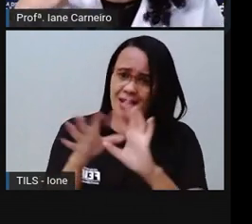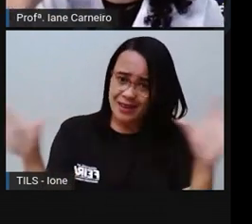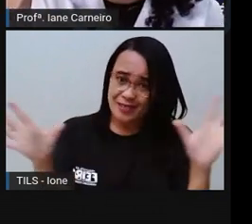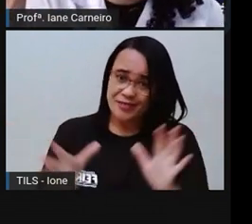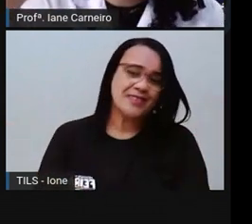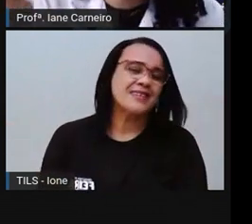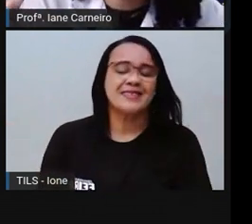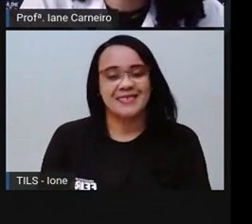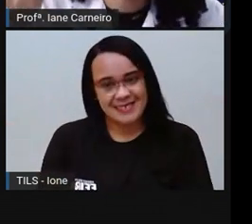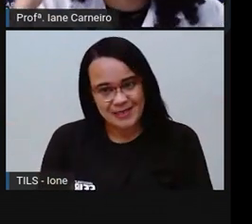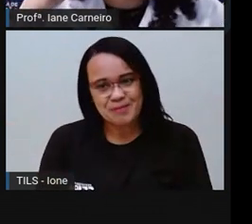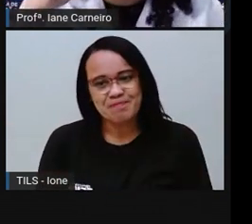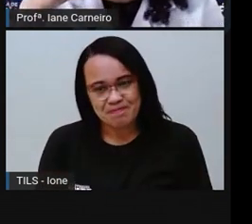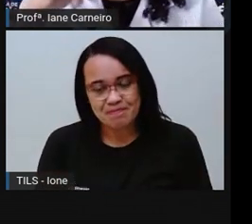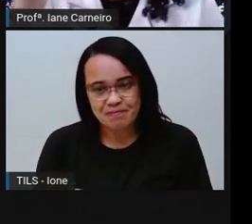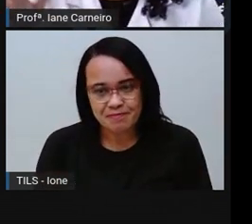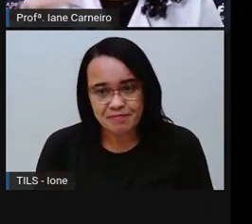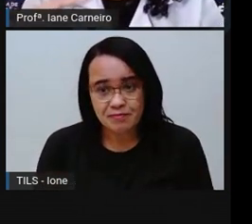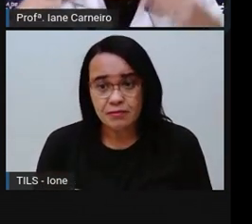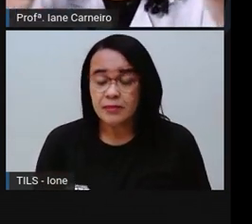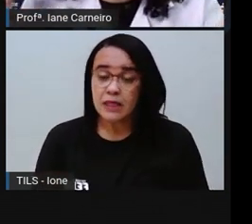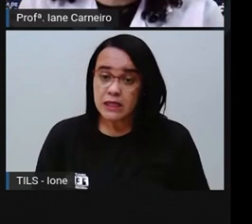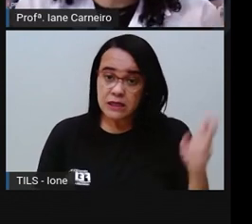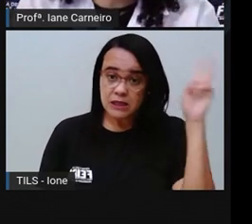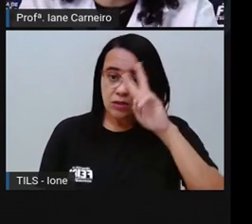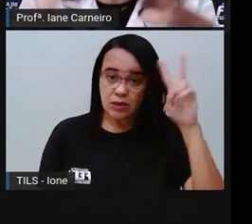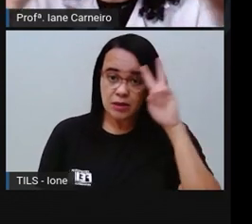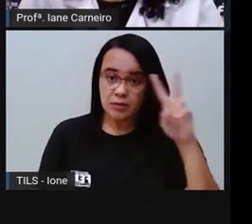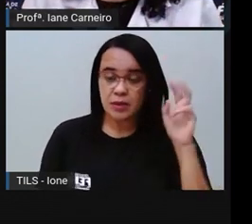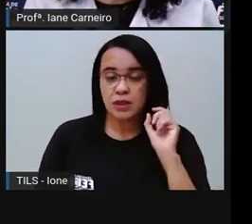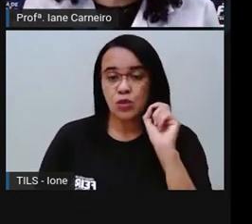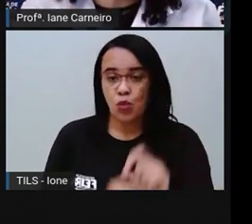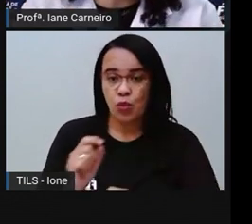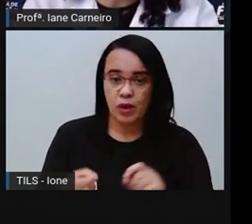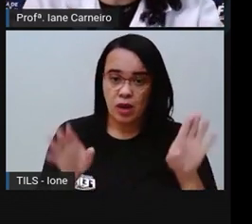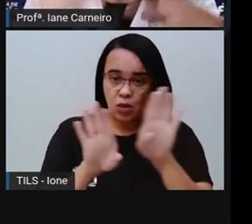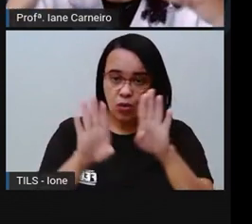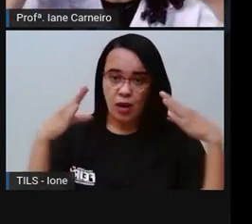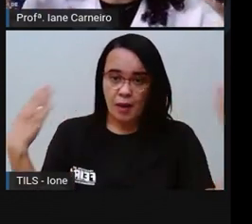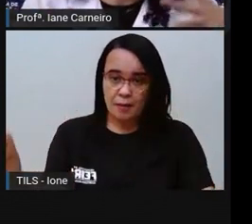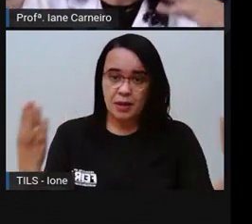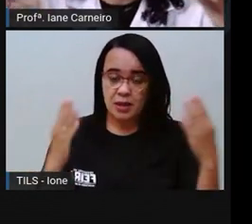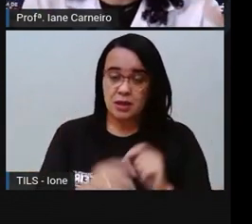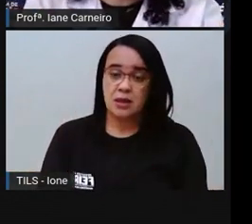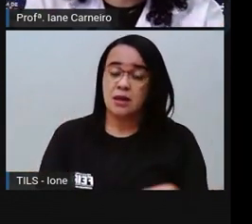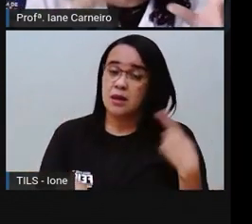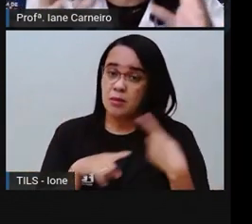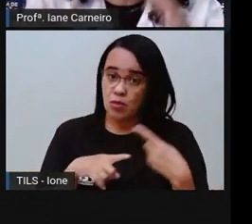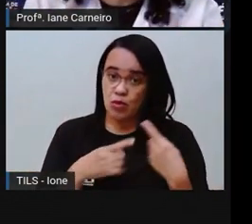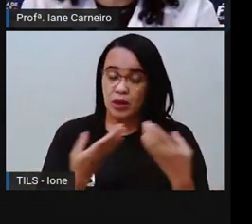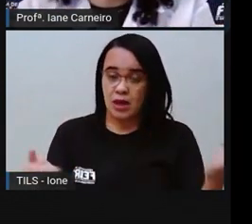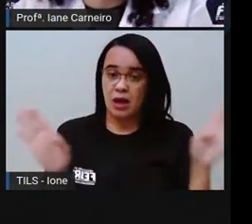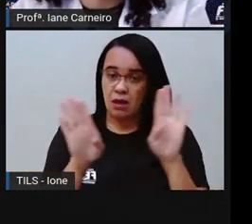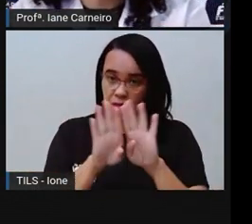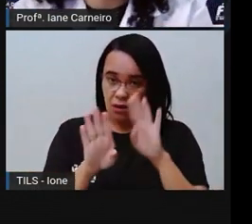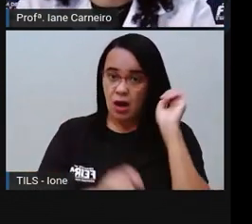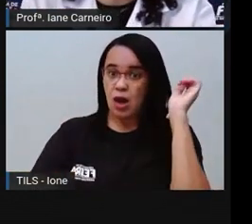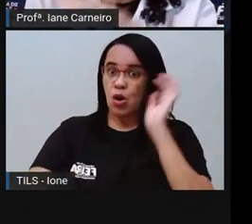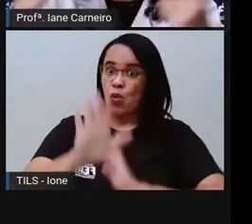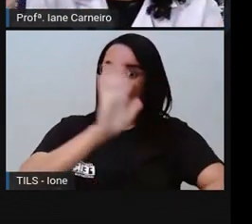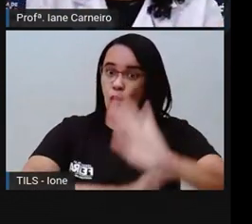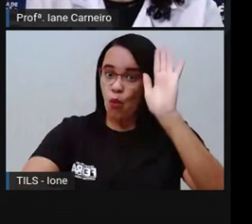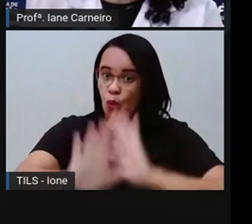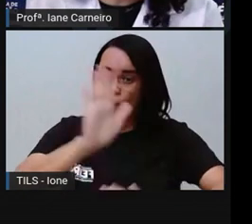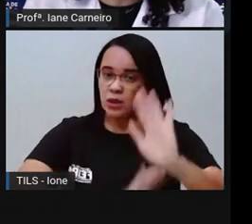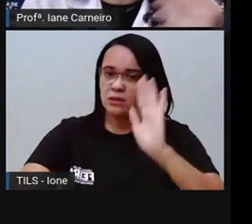Lembrando que se você for comer, né? No parque, quando o parque abrir realmente, né? Que a gente está ainda nesse processo de cuidados com o vírus.